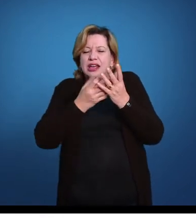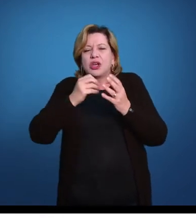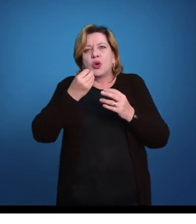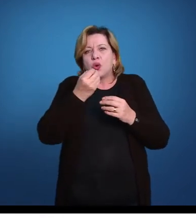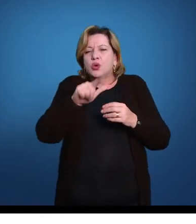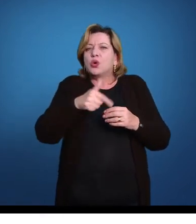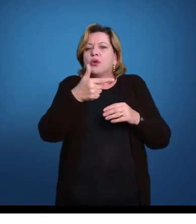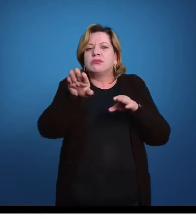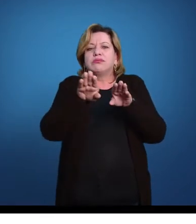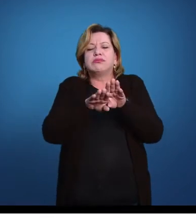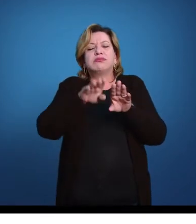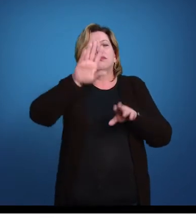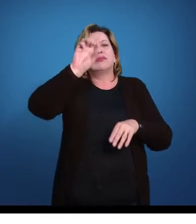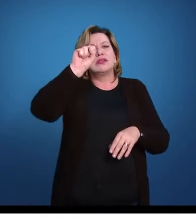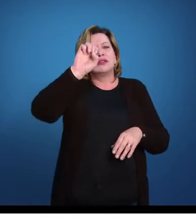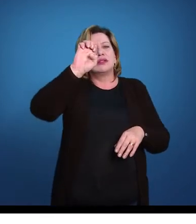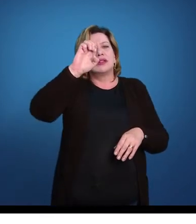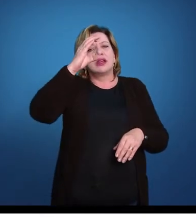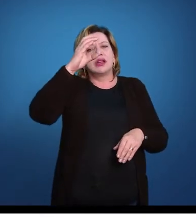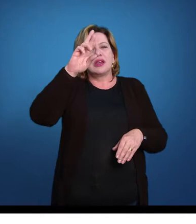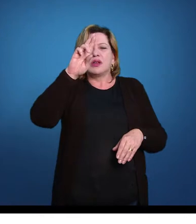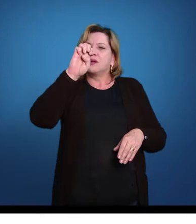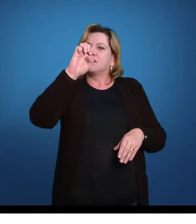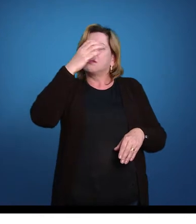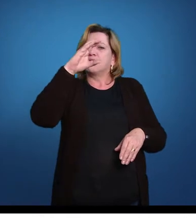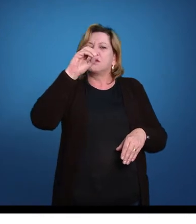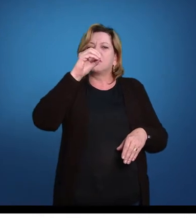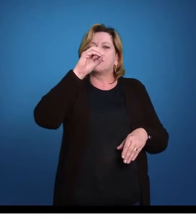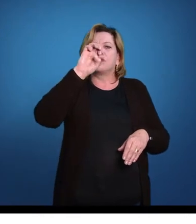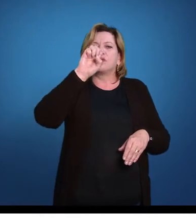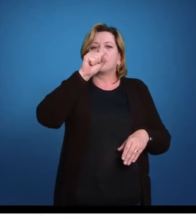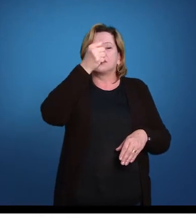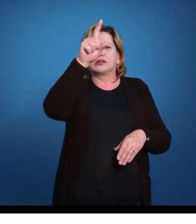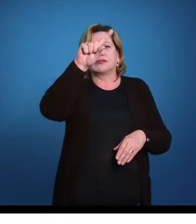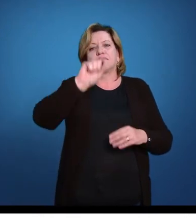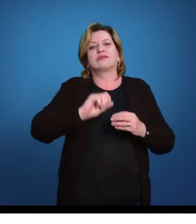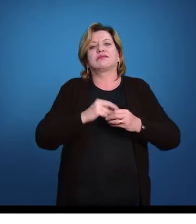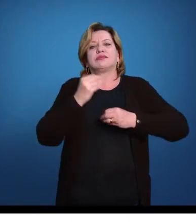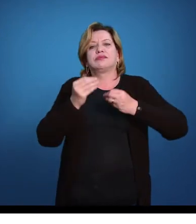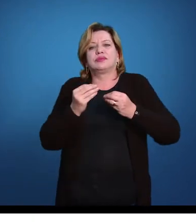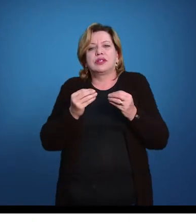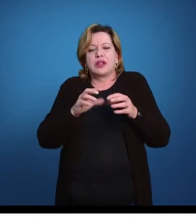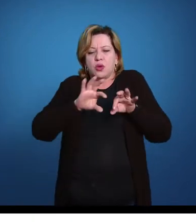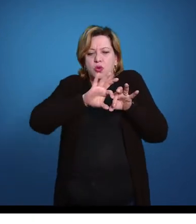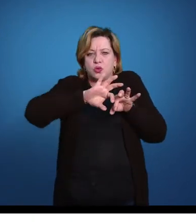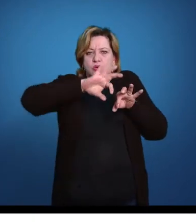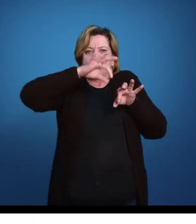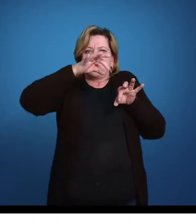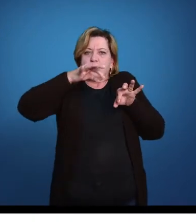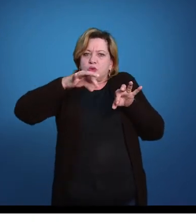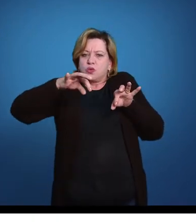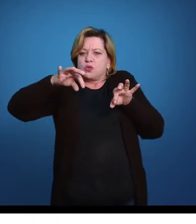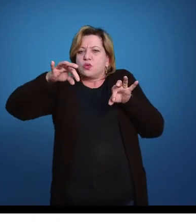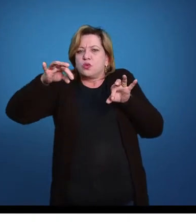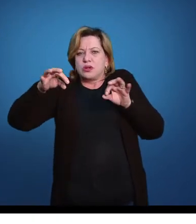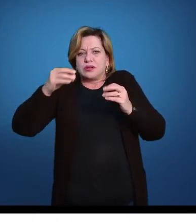aparecer. Então são animais de forma comprida, animais